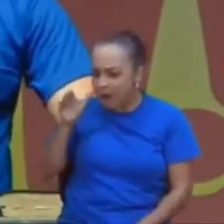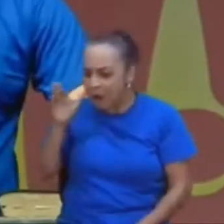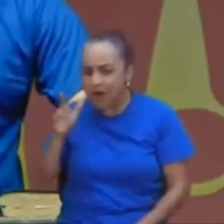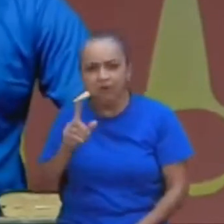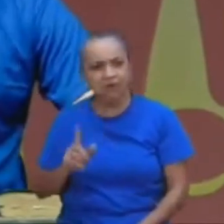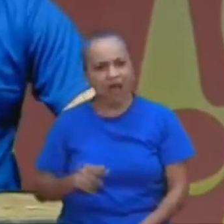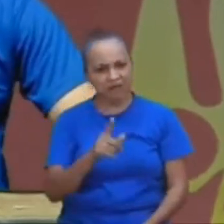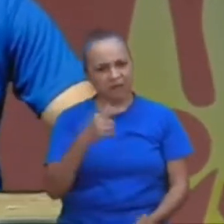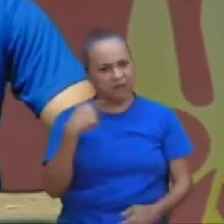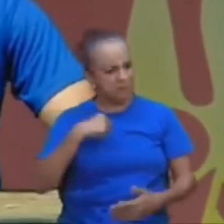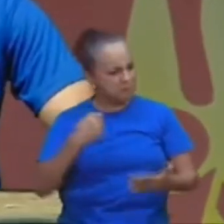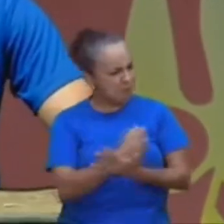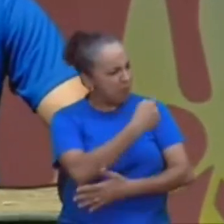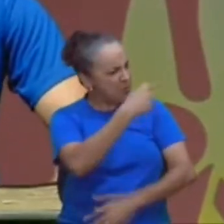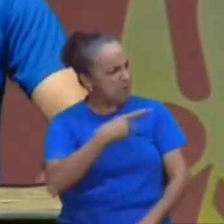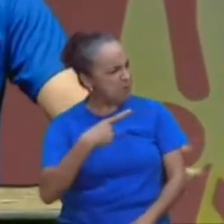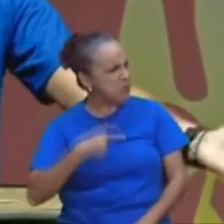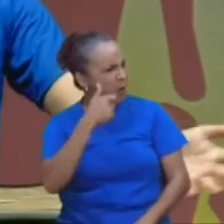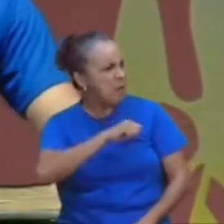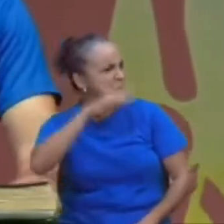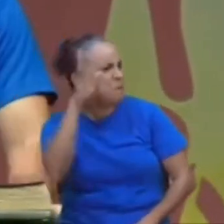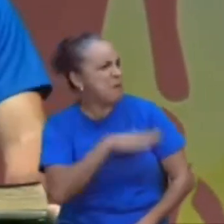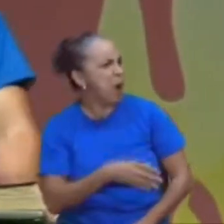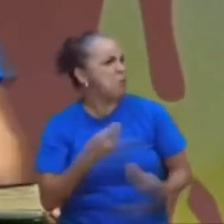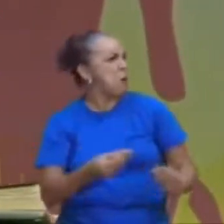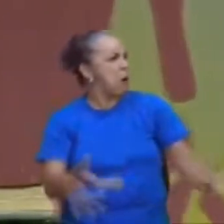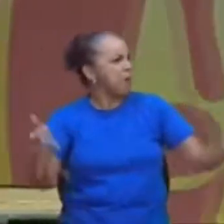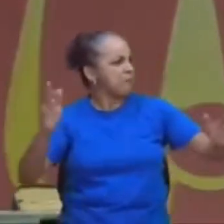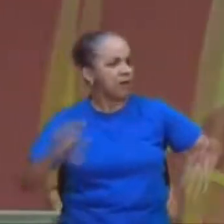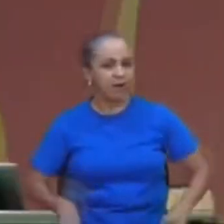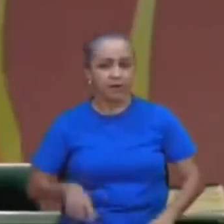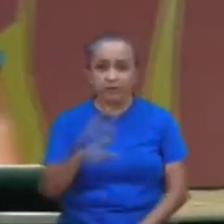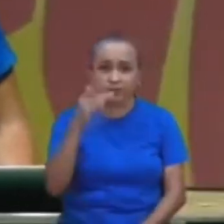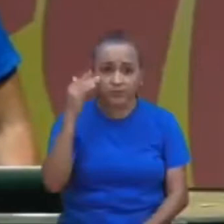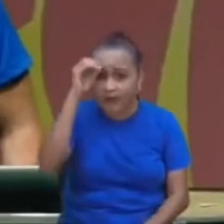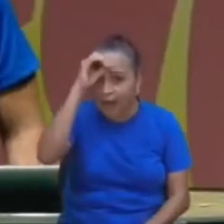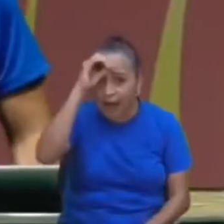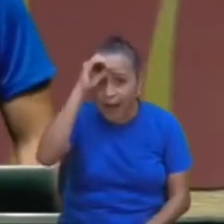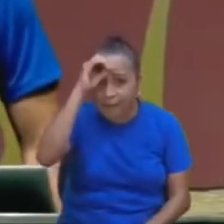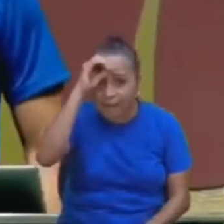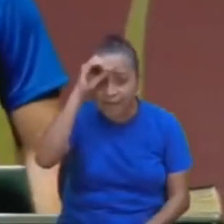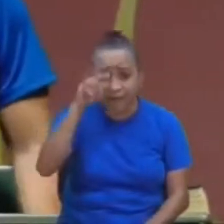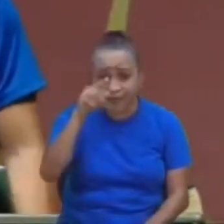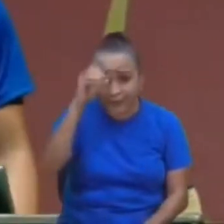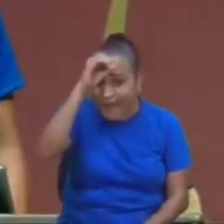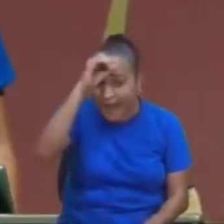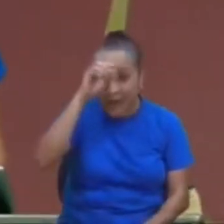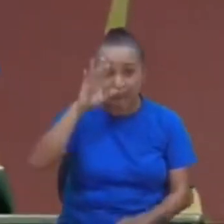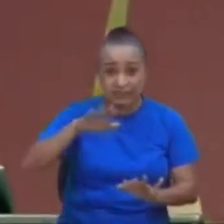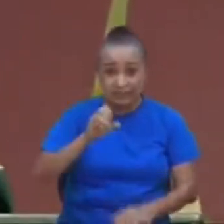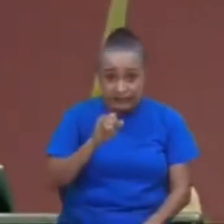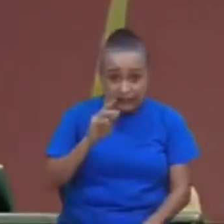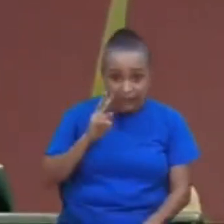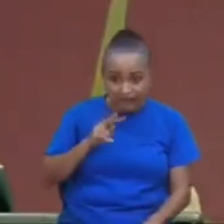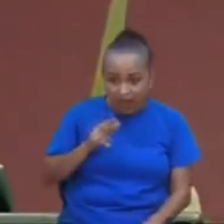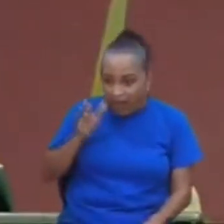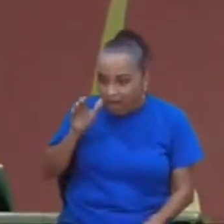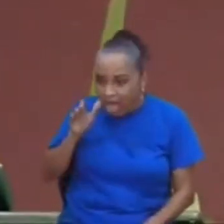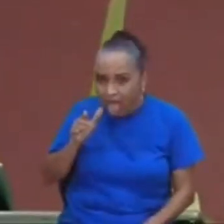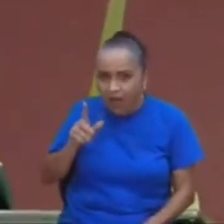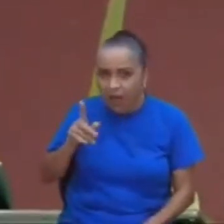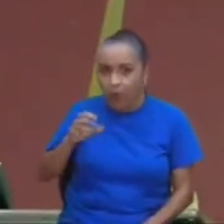poxa, que mãe malvada, pastor, como é que faz isso, você não sabia, porque ela podia ser morta, se ela fosse encontrada, com aquela criança,